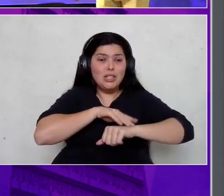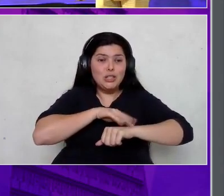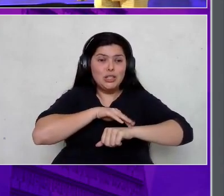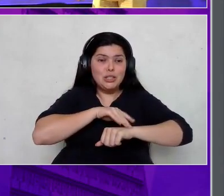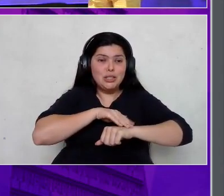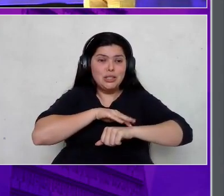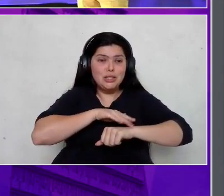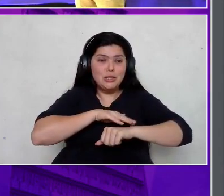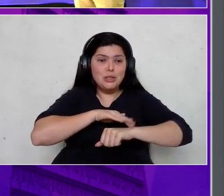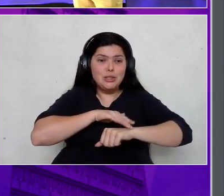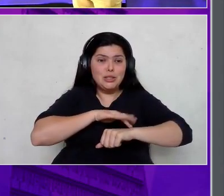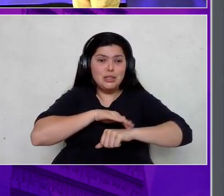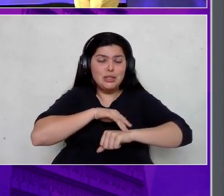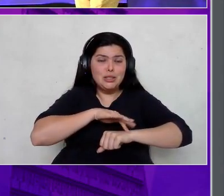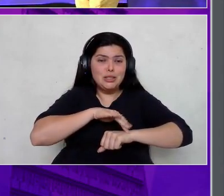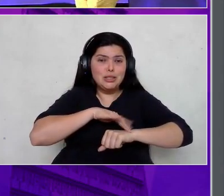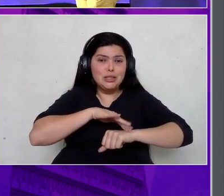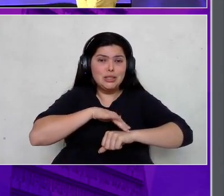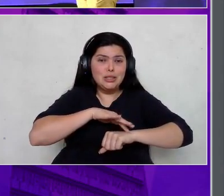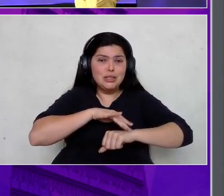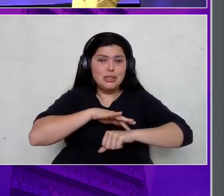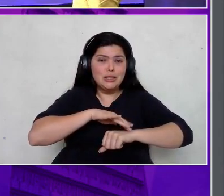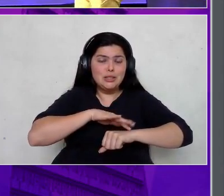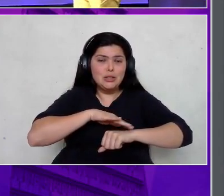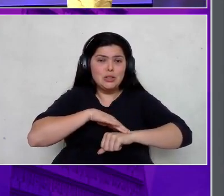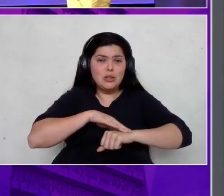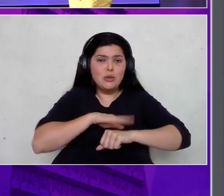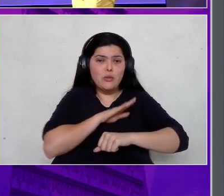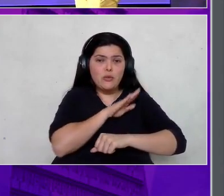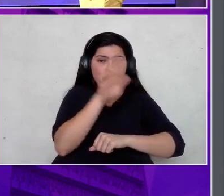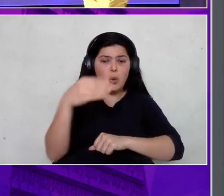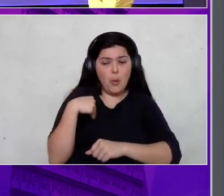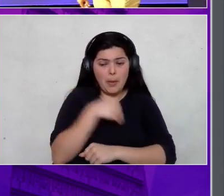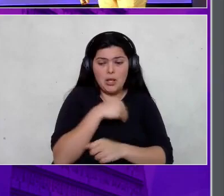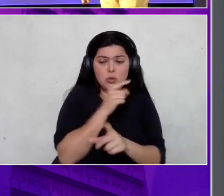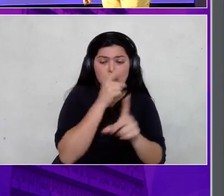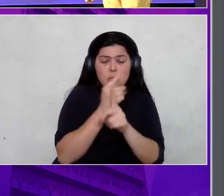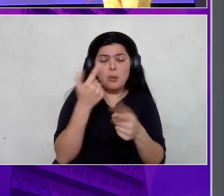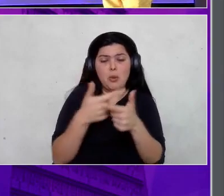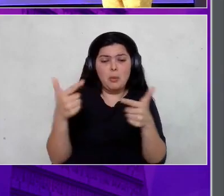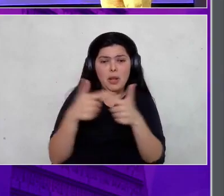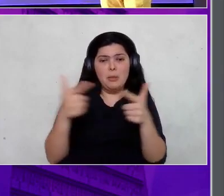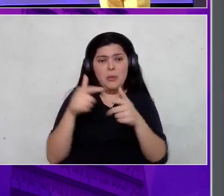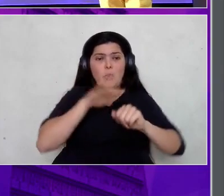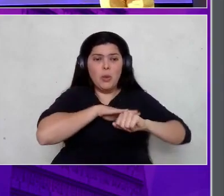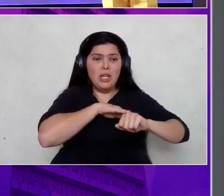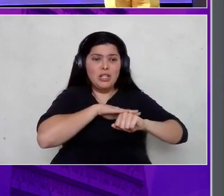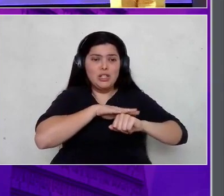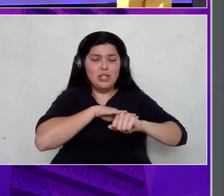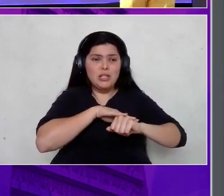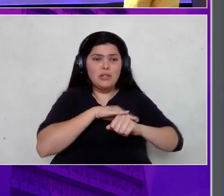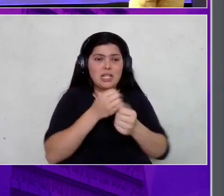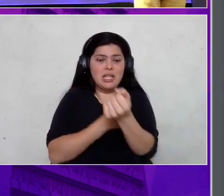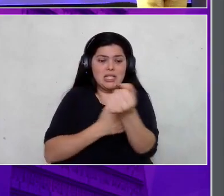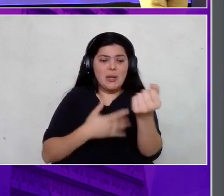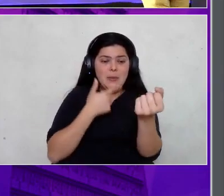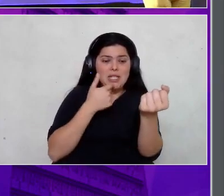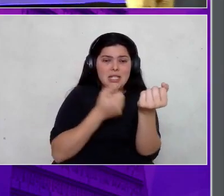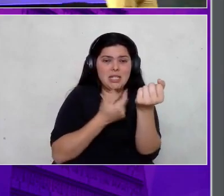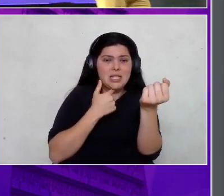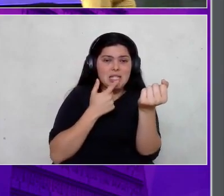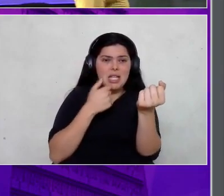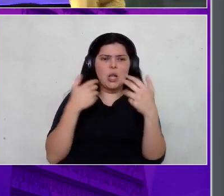Eu comecei a marcar, a check-up. Falei, cara, eu preciso descobrir o que eu tenho. Eu estou doente. Fazia exame de sangue. Tudo normal.